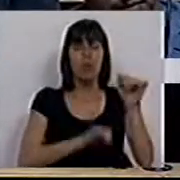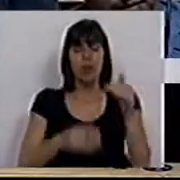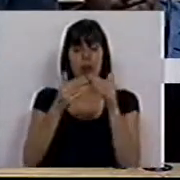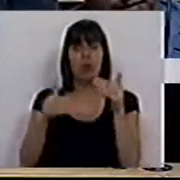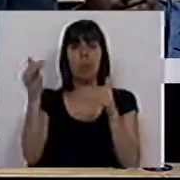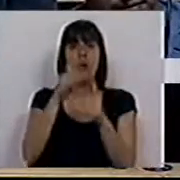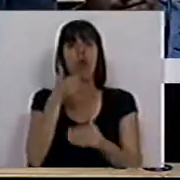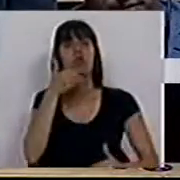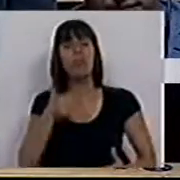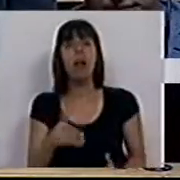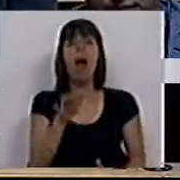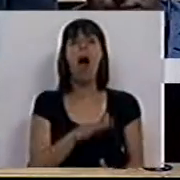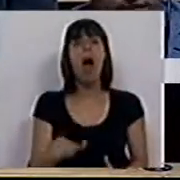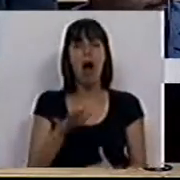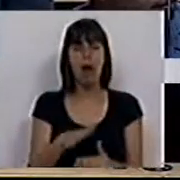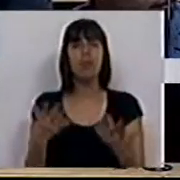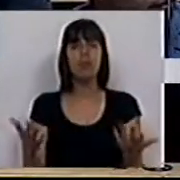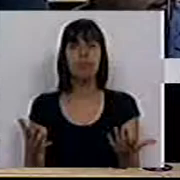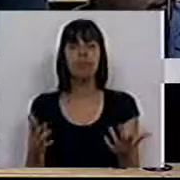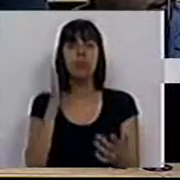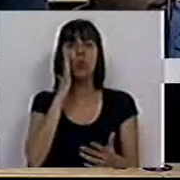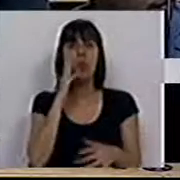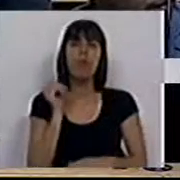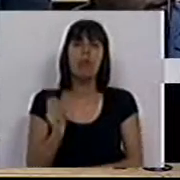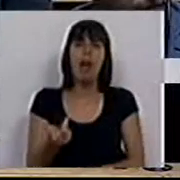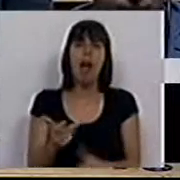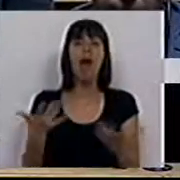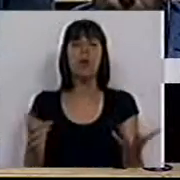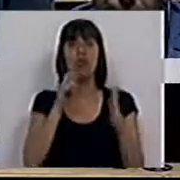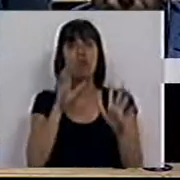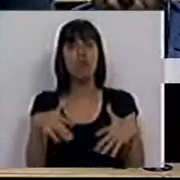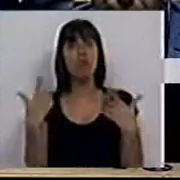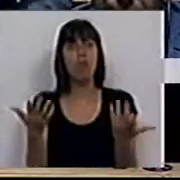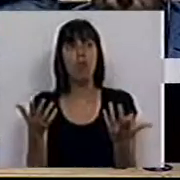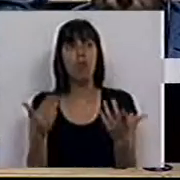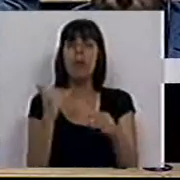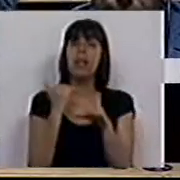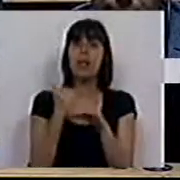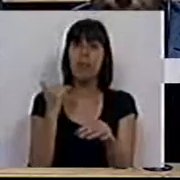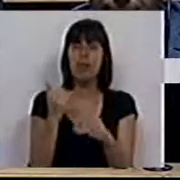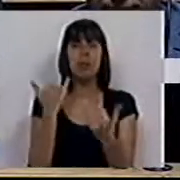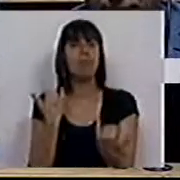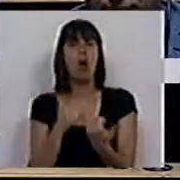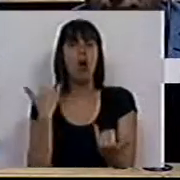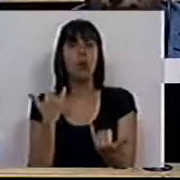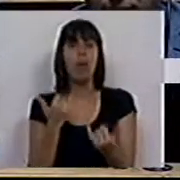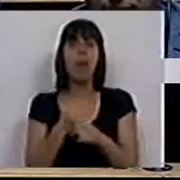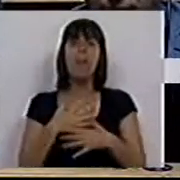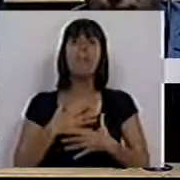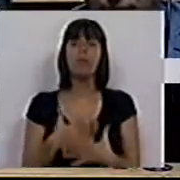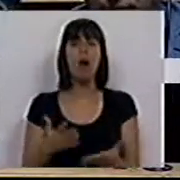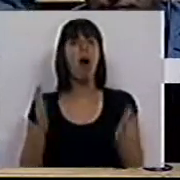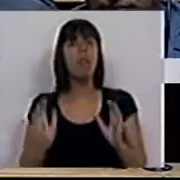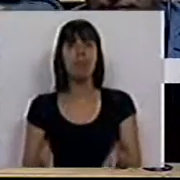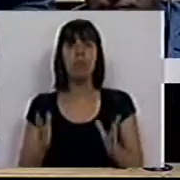superiores e tenham experiência na área de um x número de anos, possam ter uma equiparação automática à profissão